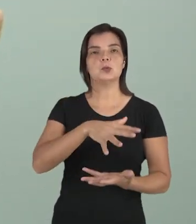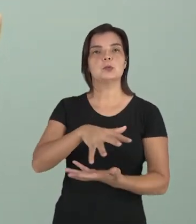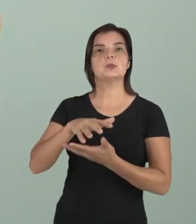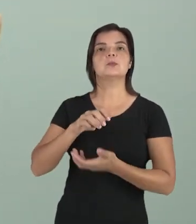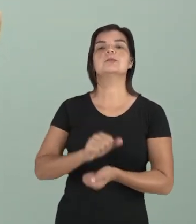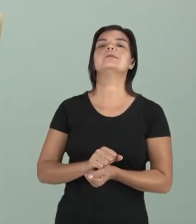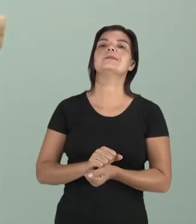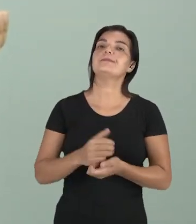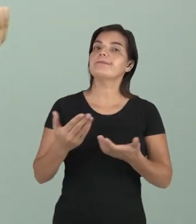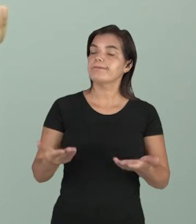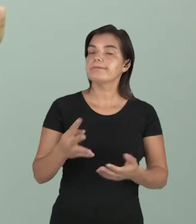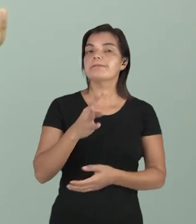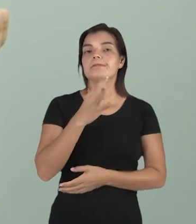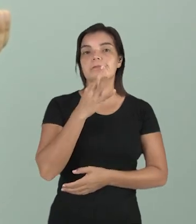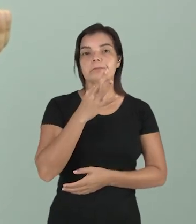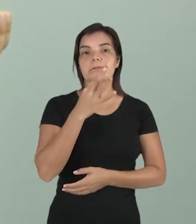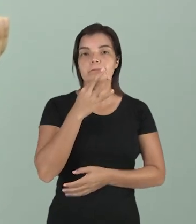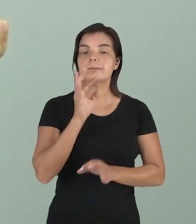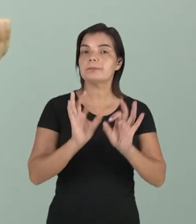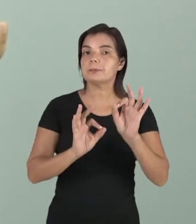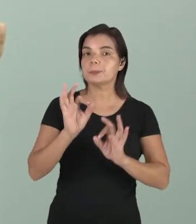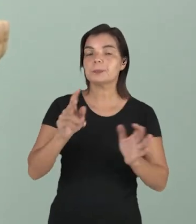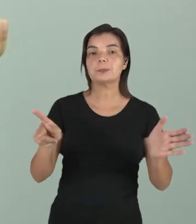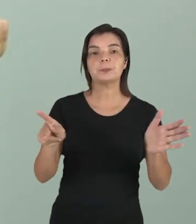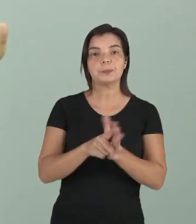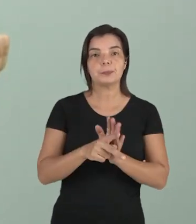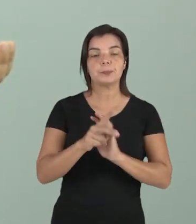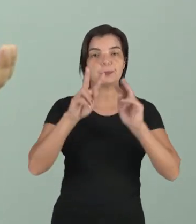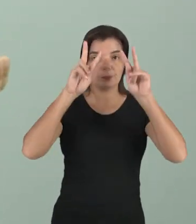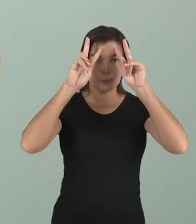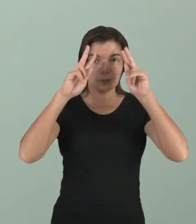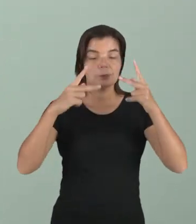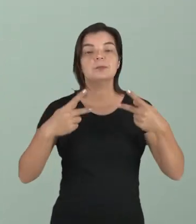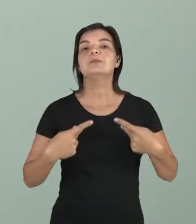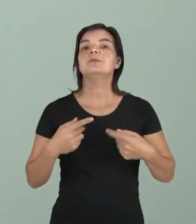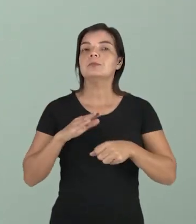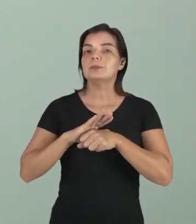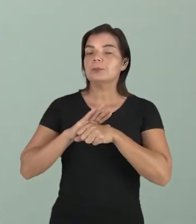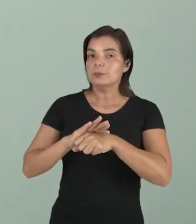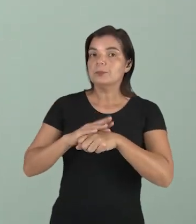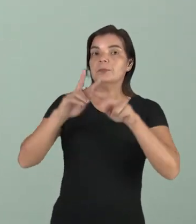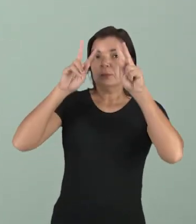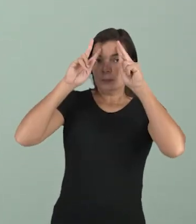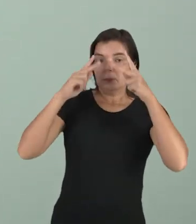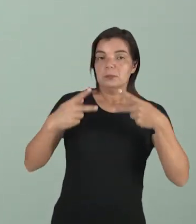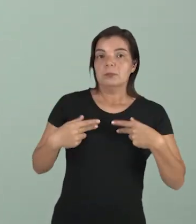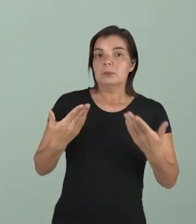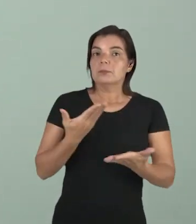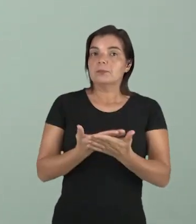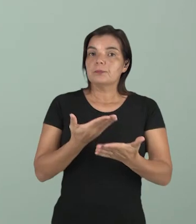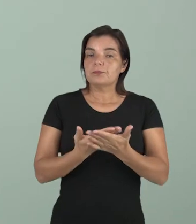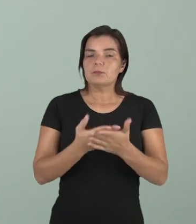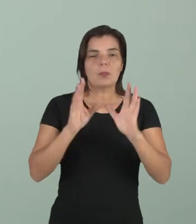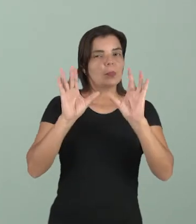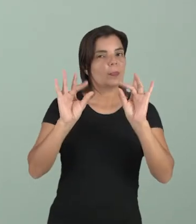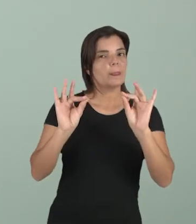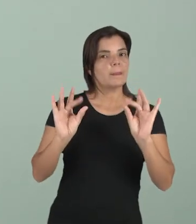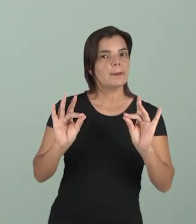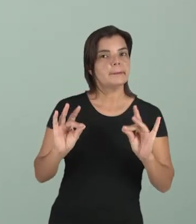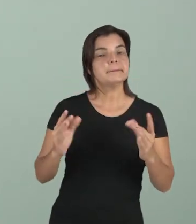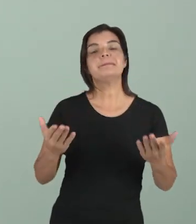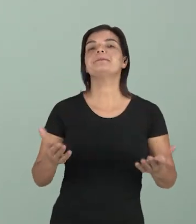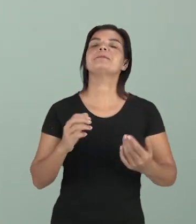universo, então é um conhecimento produzido pelo ser humano, e a serviço do ser humano, então nessa aula eu não quis entrar muito em